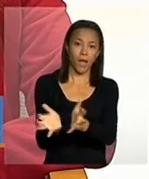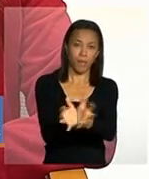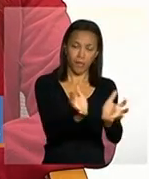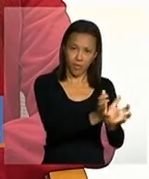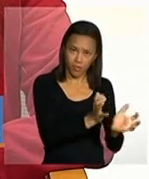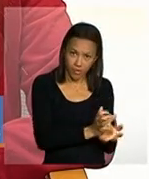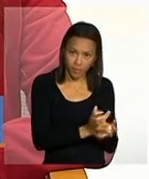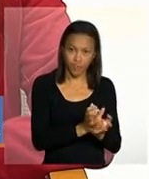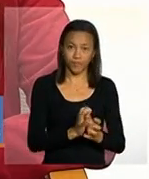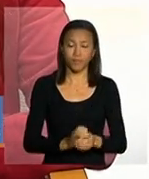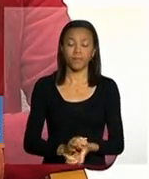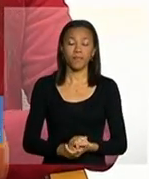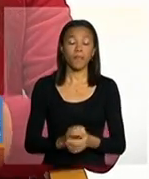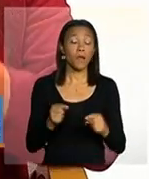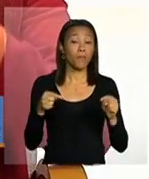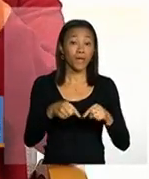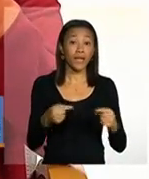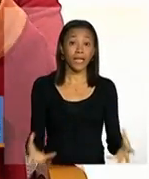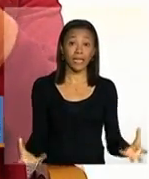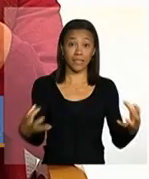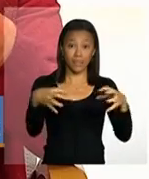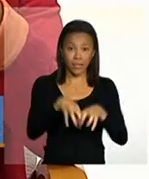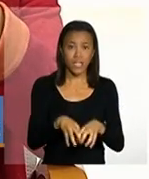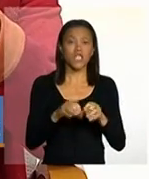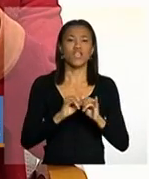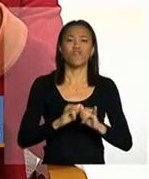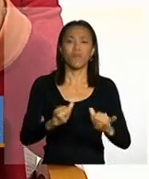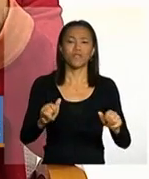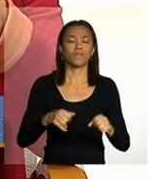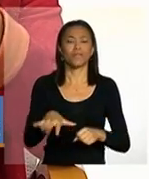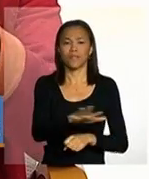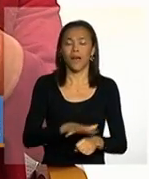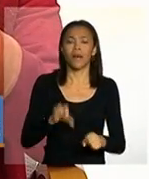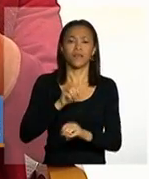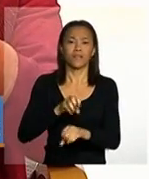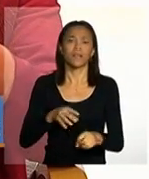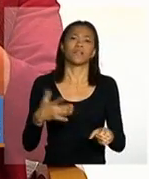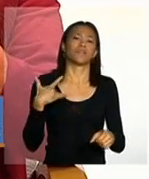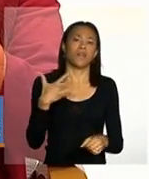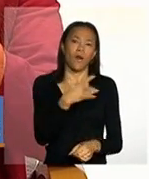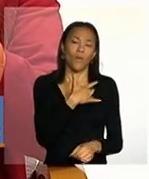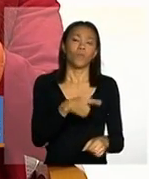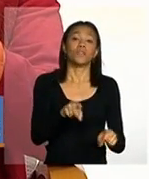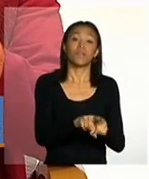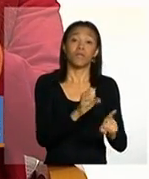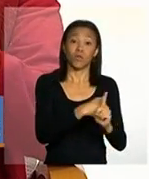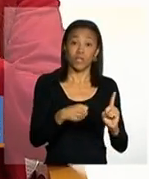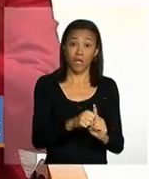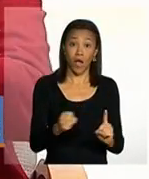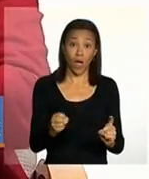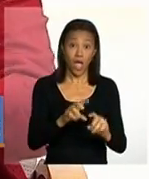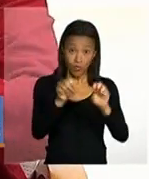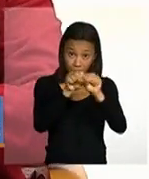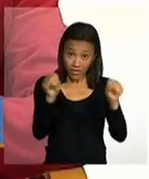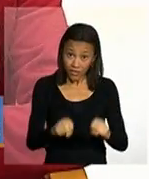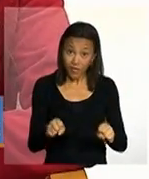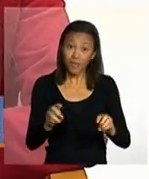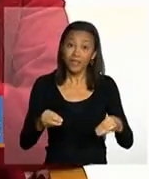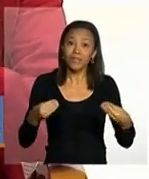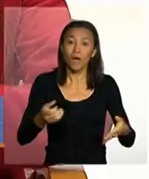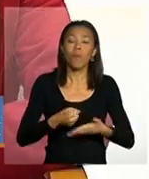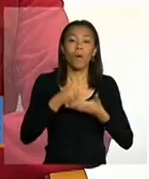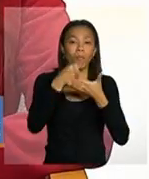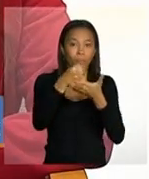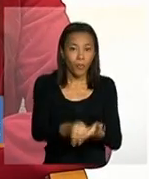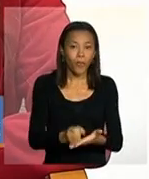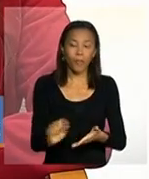condicionalidades porque ele integra informações das áreas de educação saúde assistência social e é um sistema que apoia a gestão no